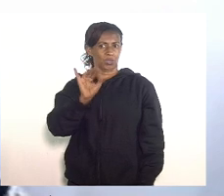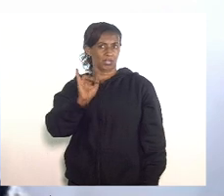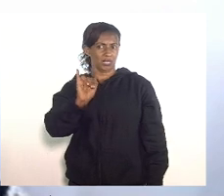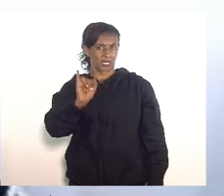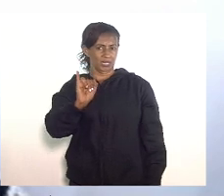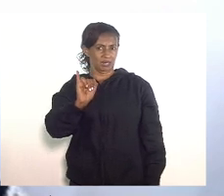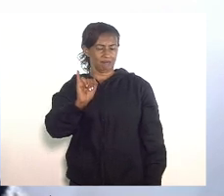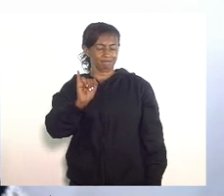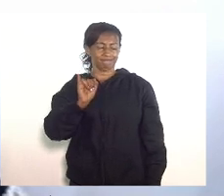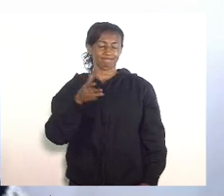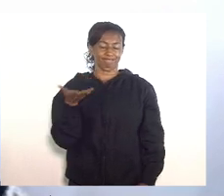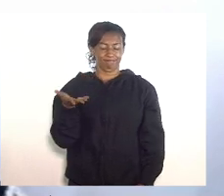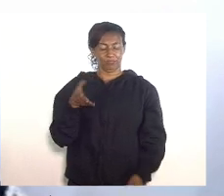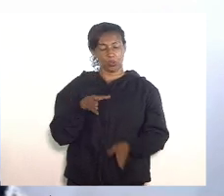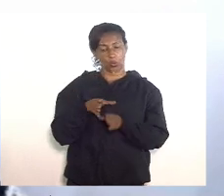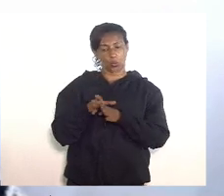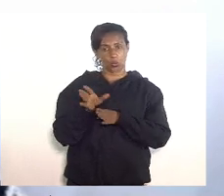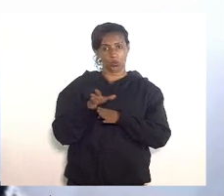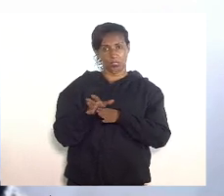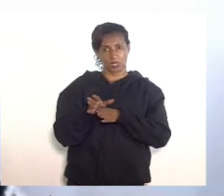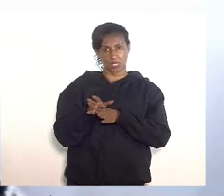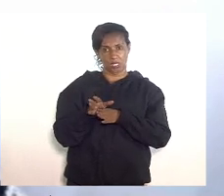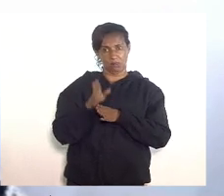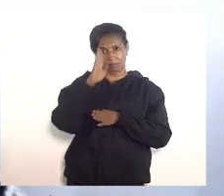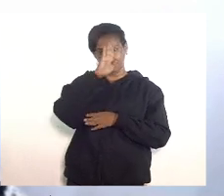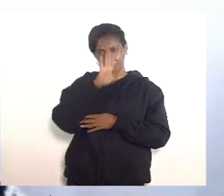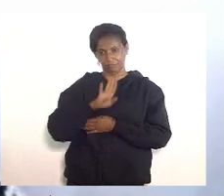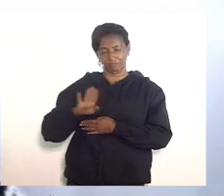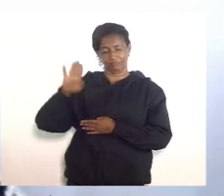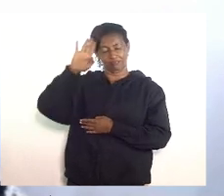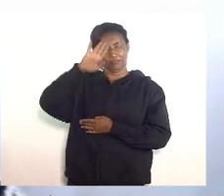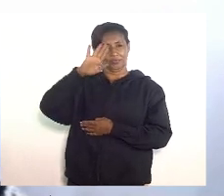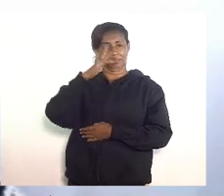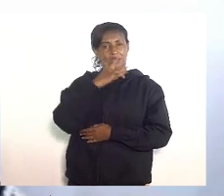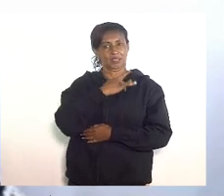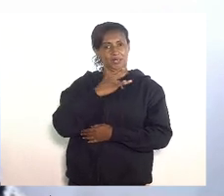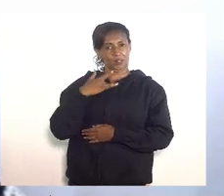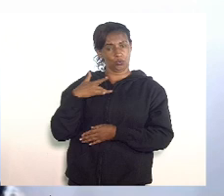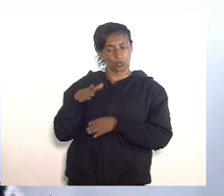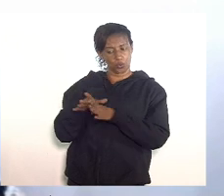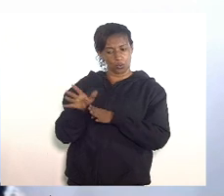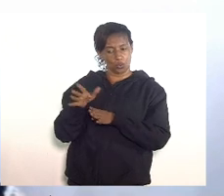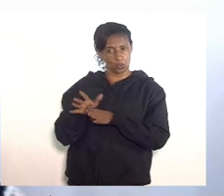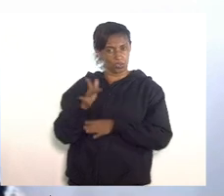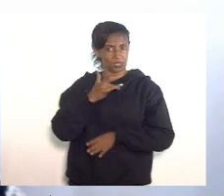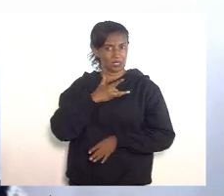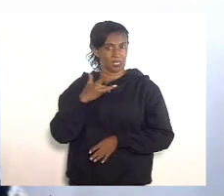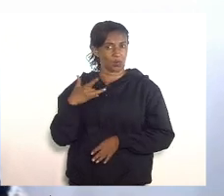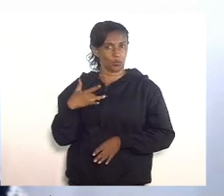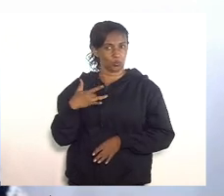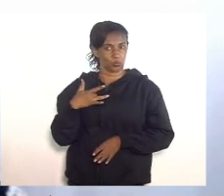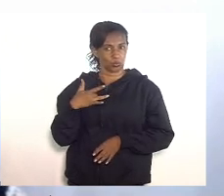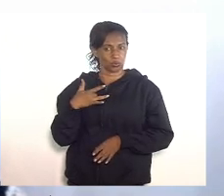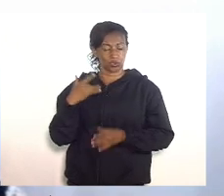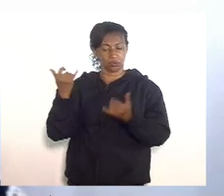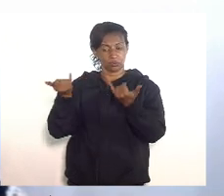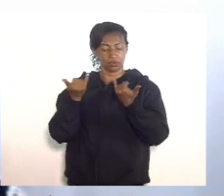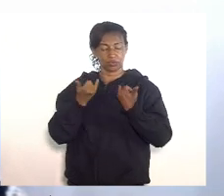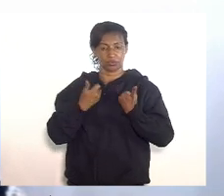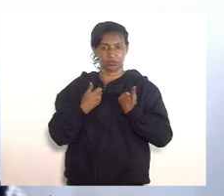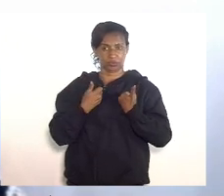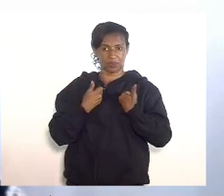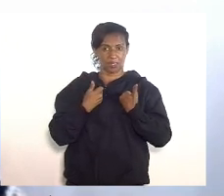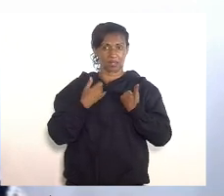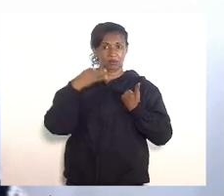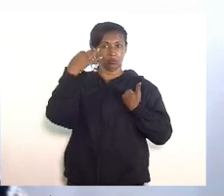Conselho Nacional dos Secretários de Saúde e o Conselho Nacional de Saúde nos fala que o